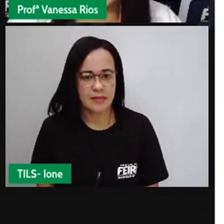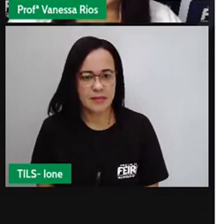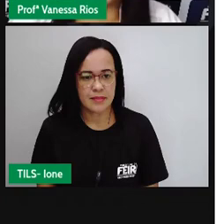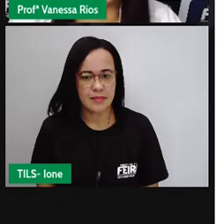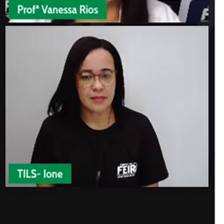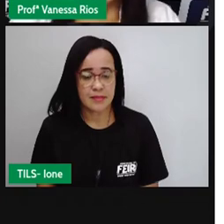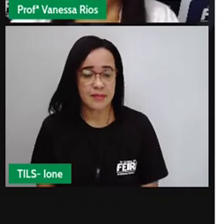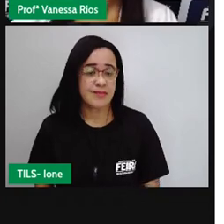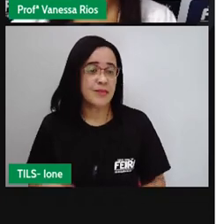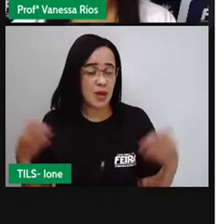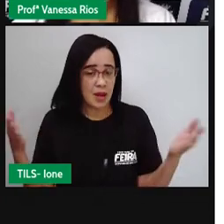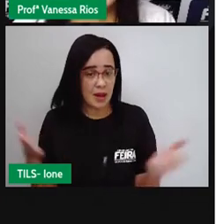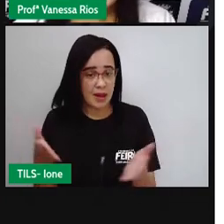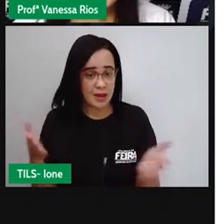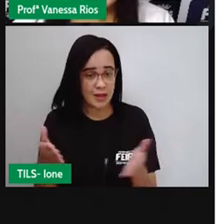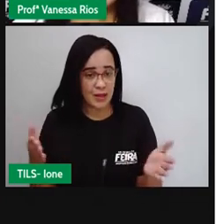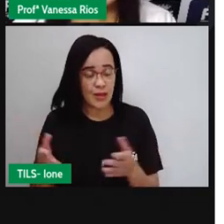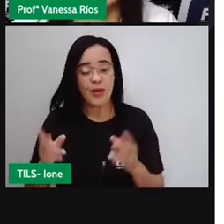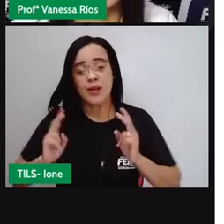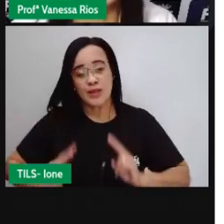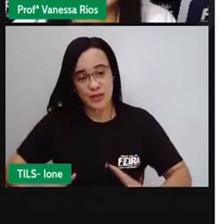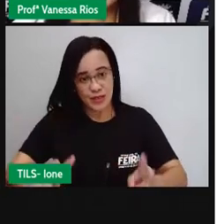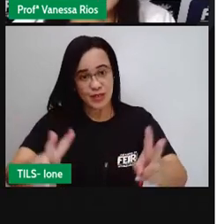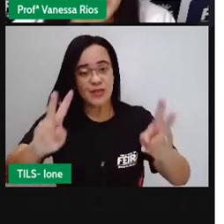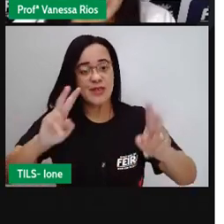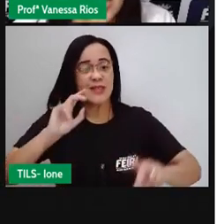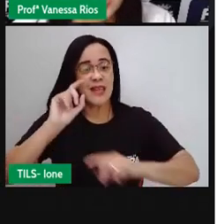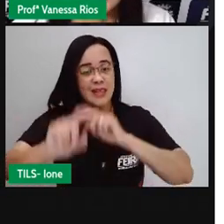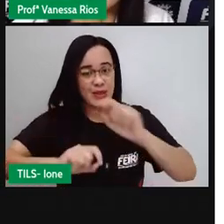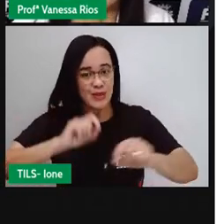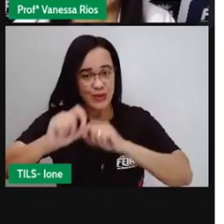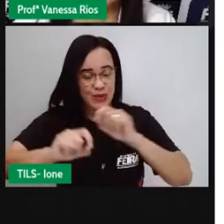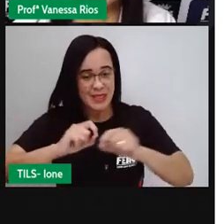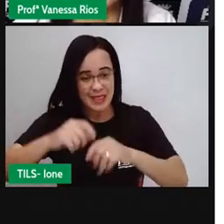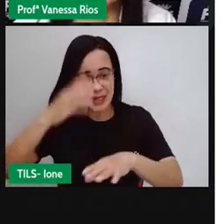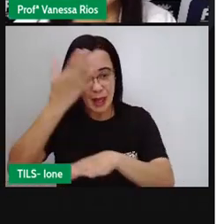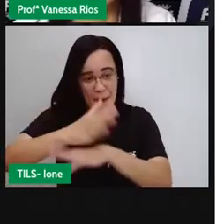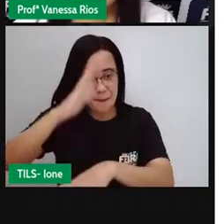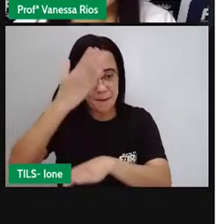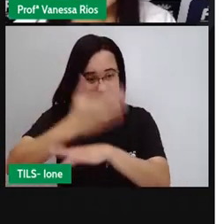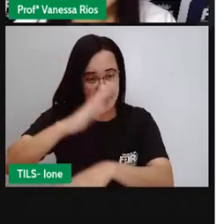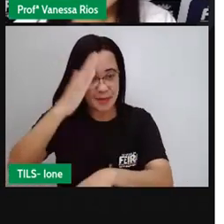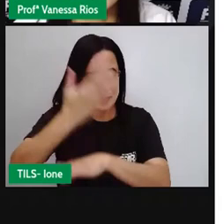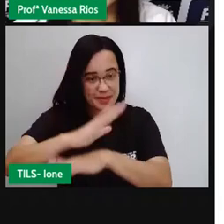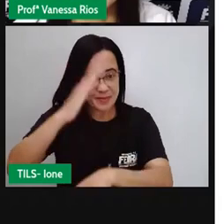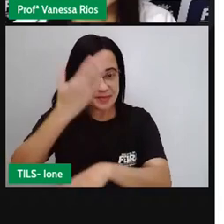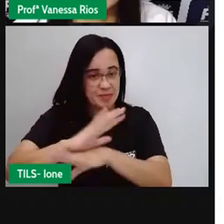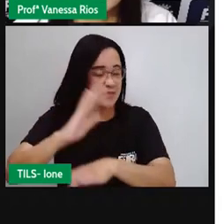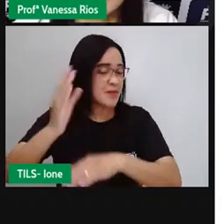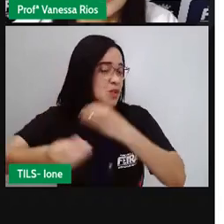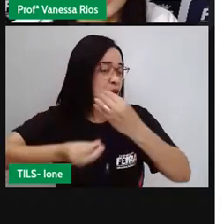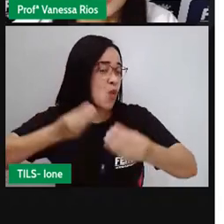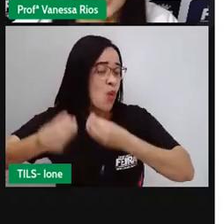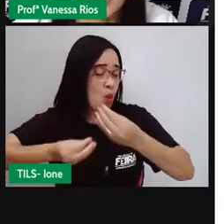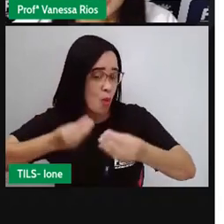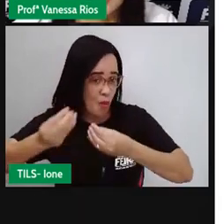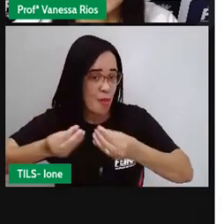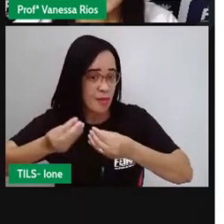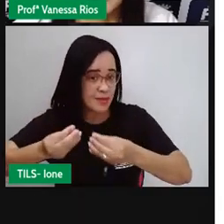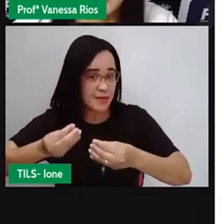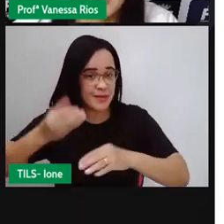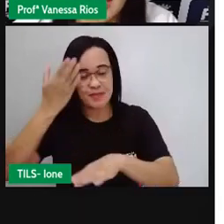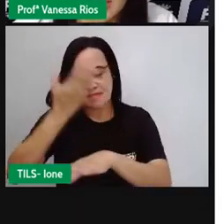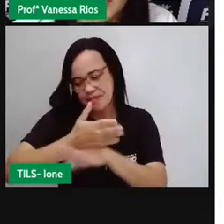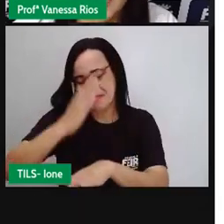E aí, para dar continuidade e observar na prática, né, como as situações problemas, elas podem ser resolvidas,